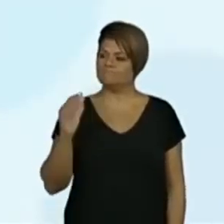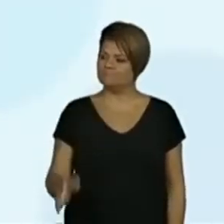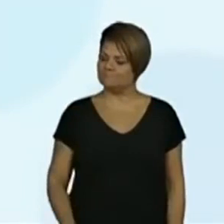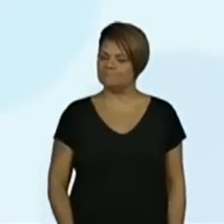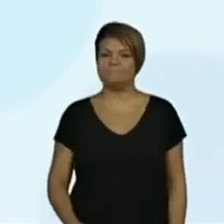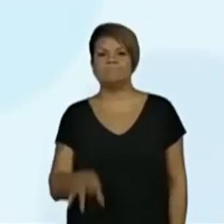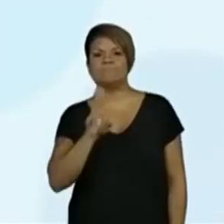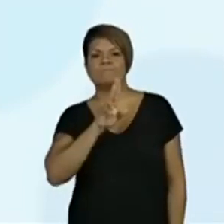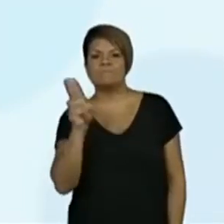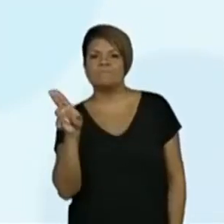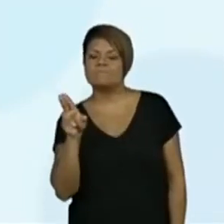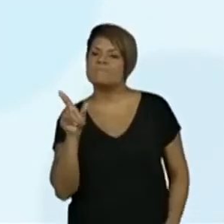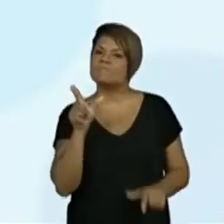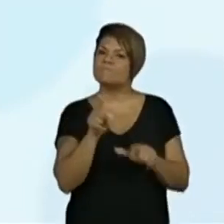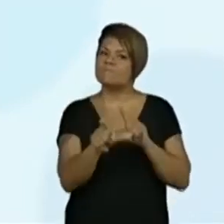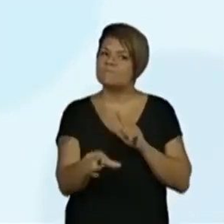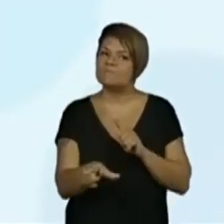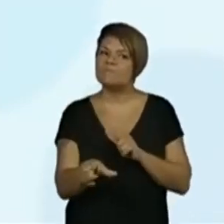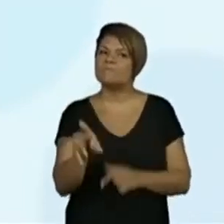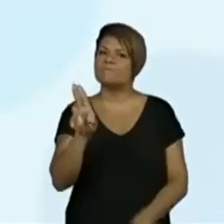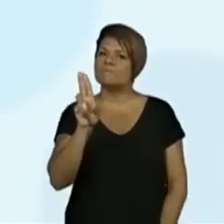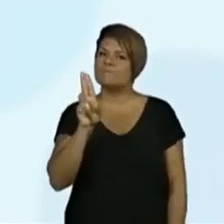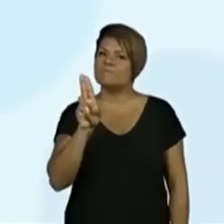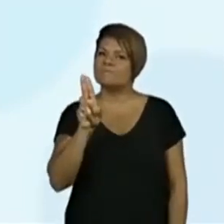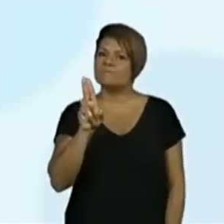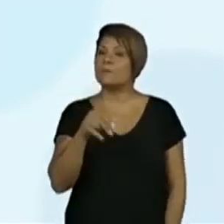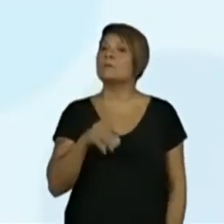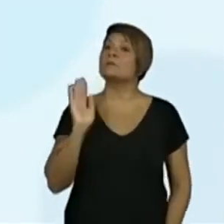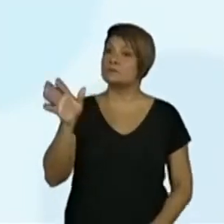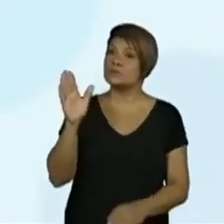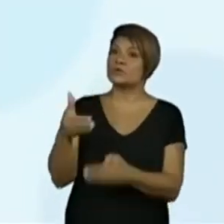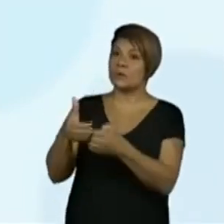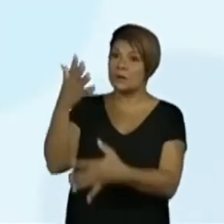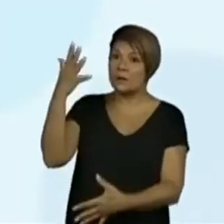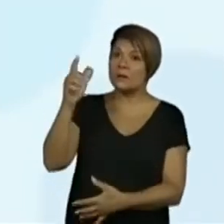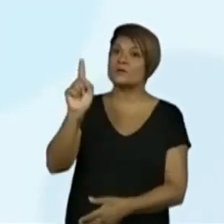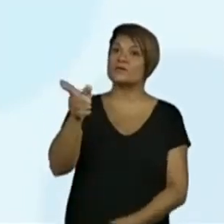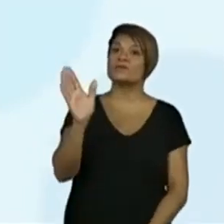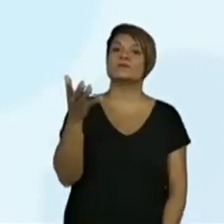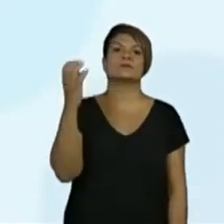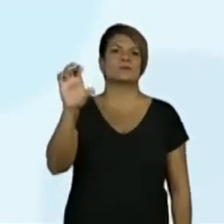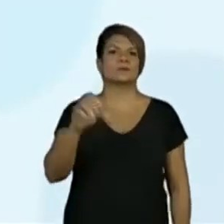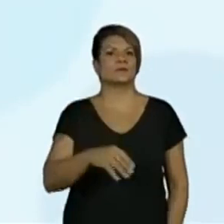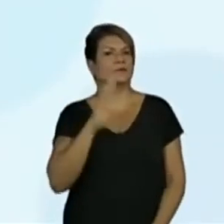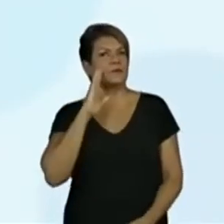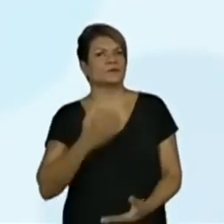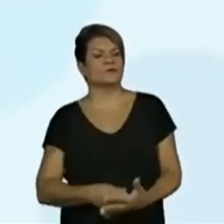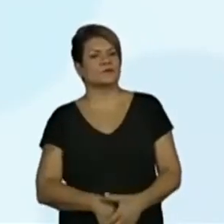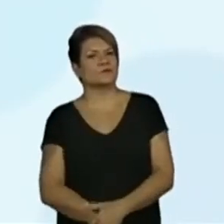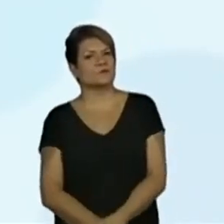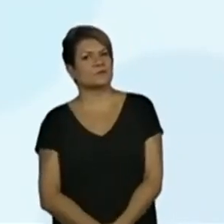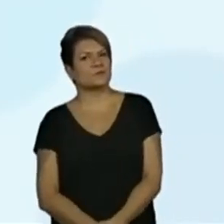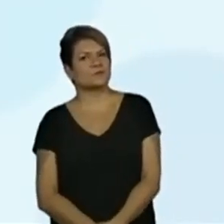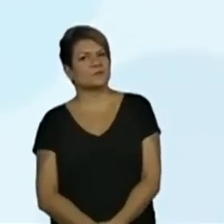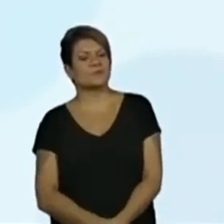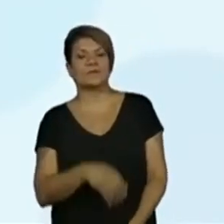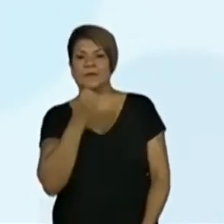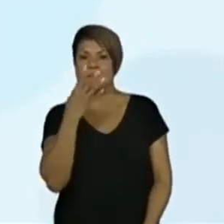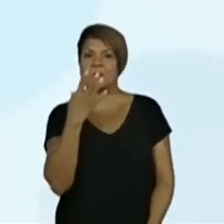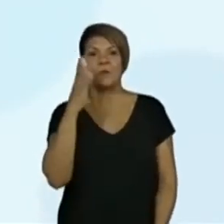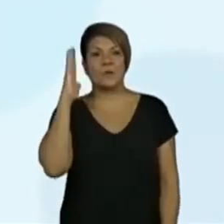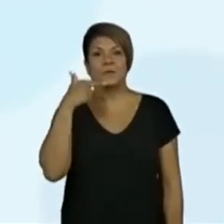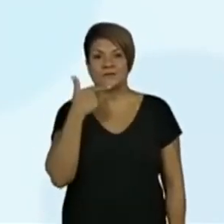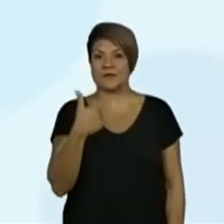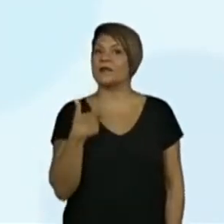U. U. Já apareceu ali, professora. Não sei se você conseguiu. já... Não, ainda não tive oportunidade. Ainda bem que você está aqui para me ajudar,